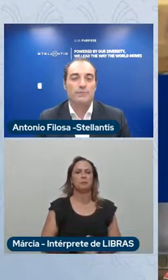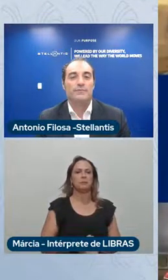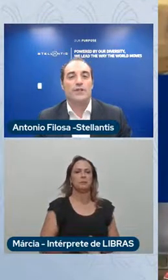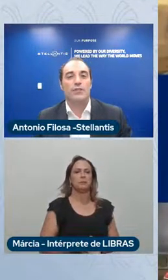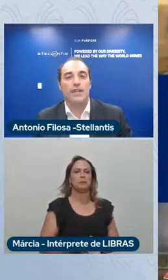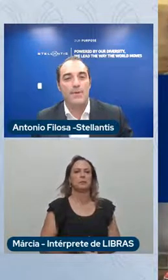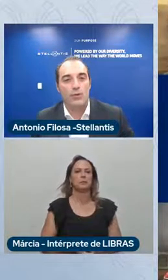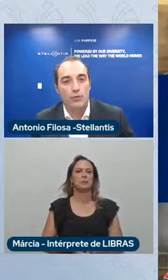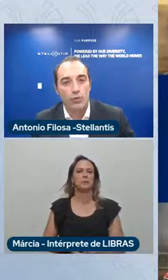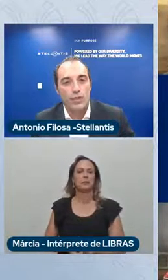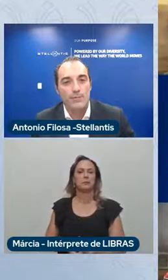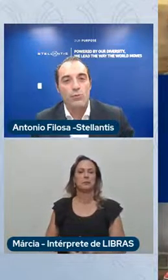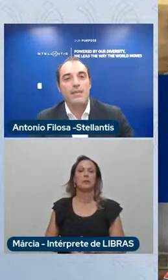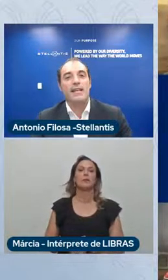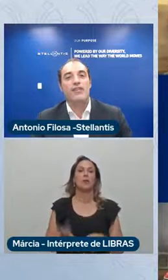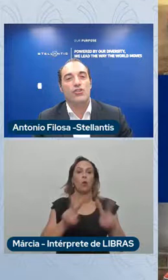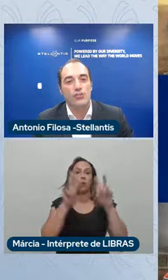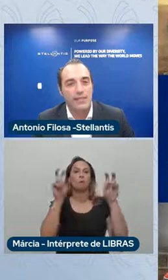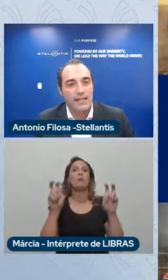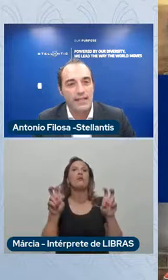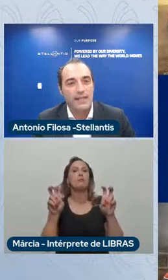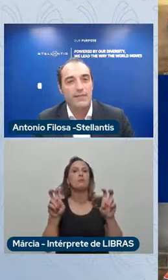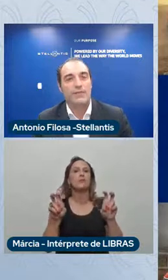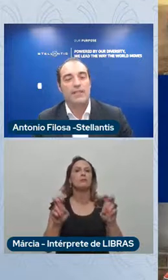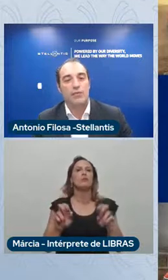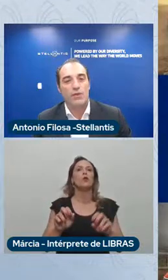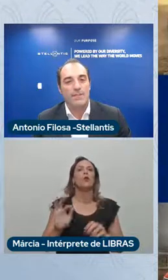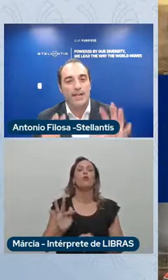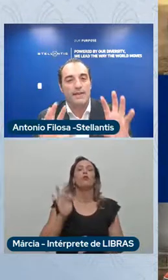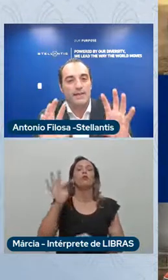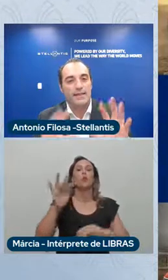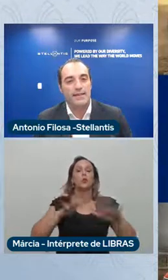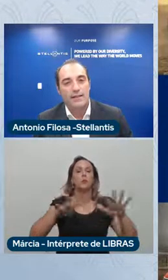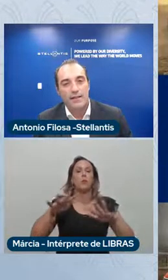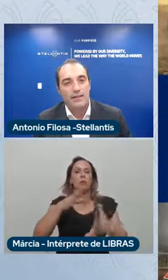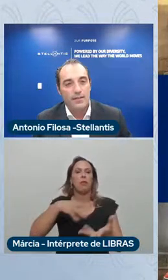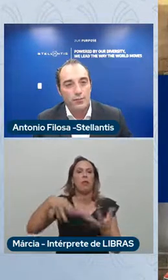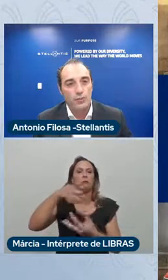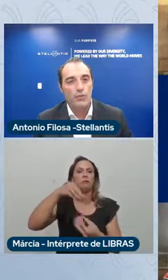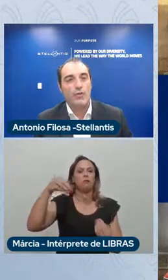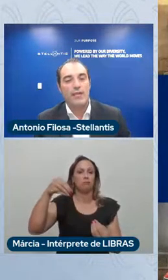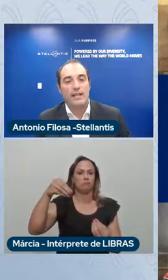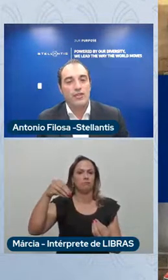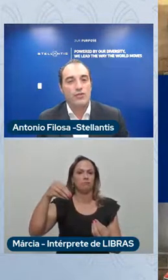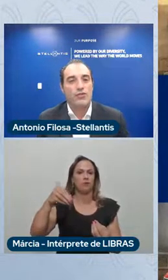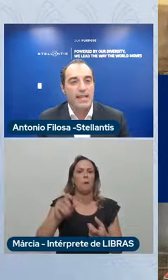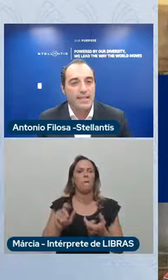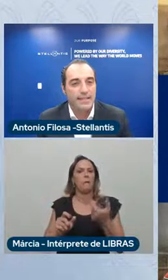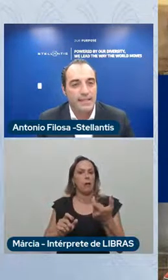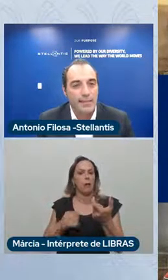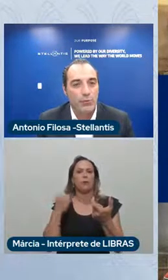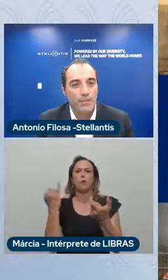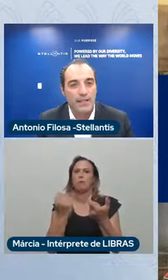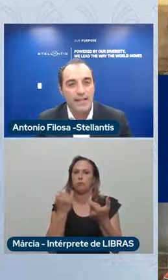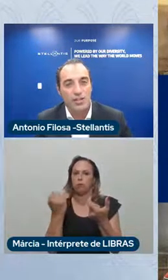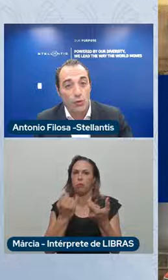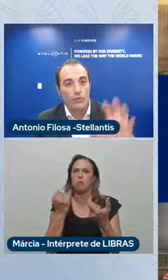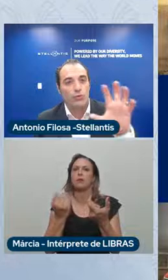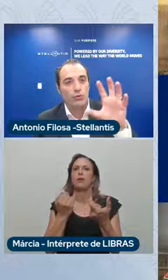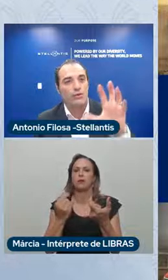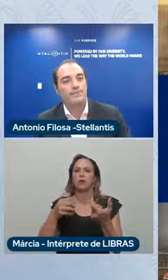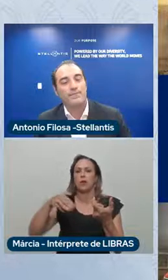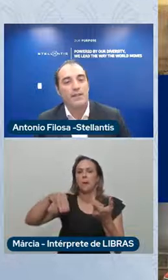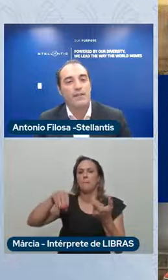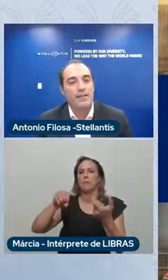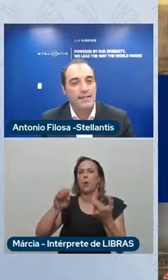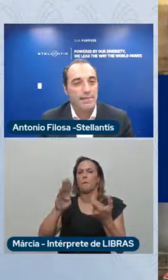Muito bom. Então, o tema é o futuro da mobilidade sustentável, né? Tem duas palavras muito importantes associadas aqui à mobilidade, que